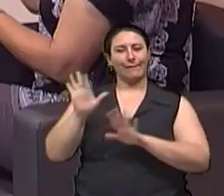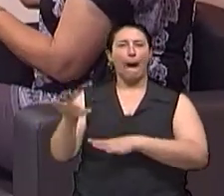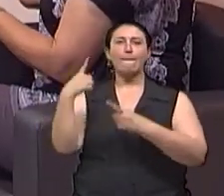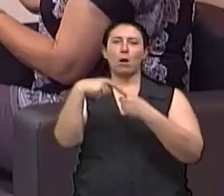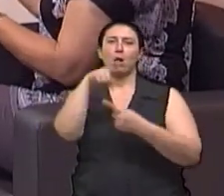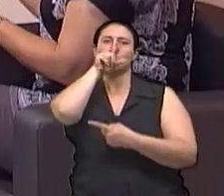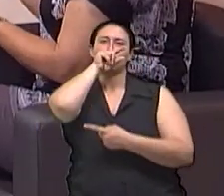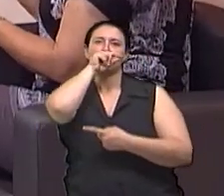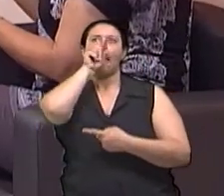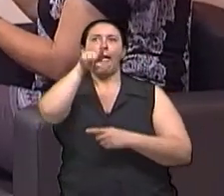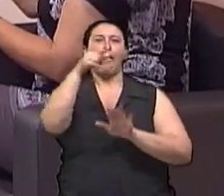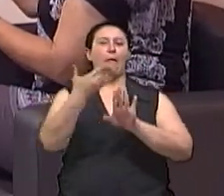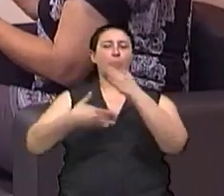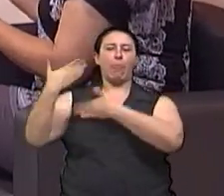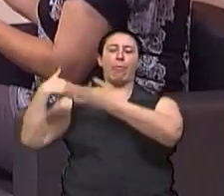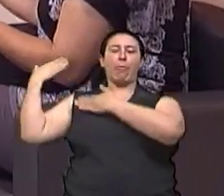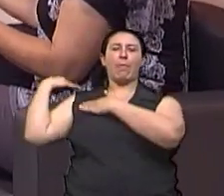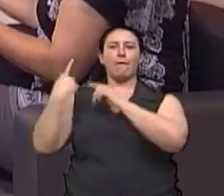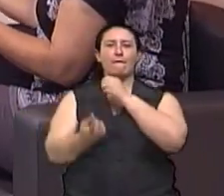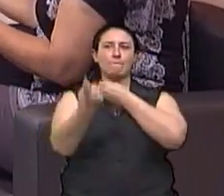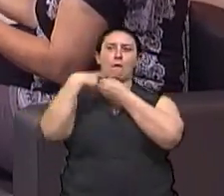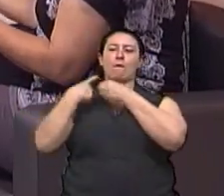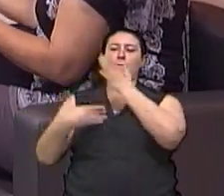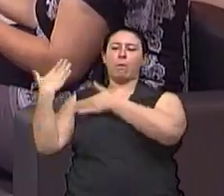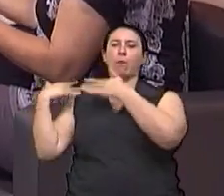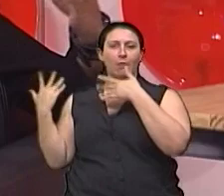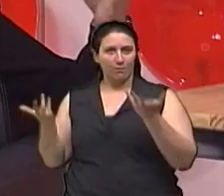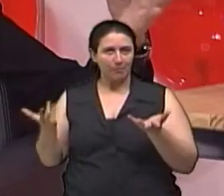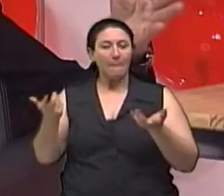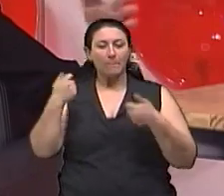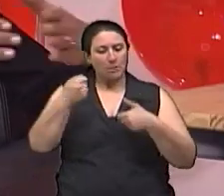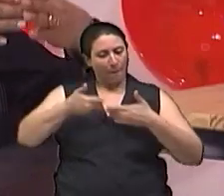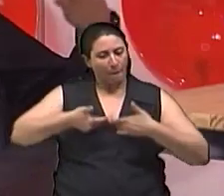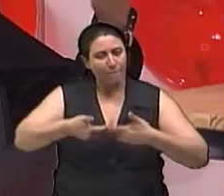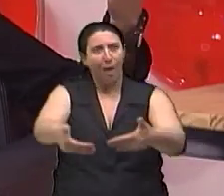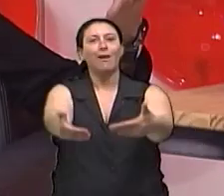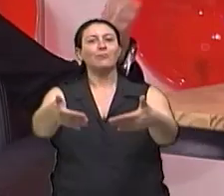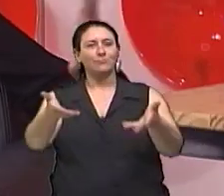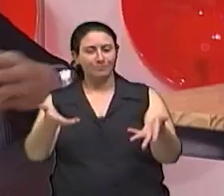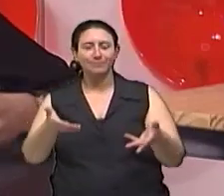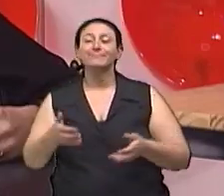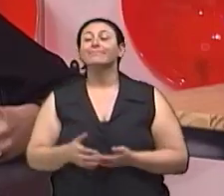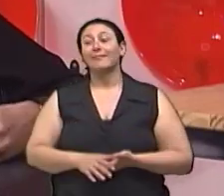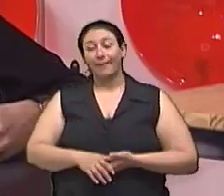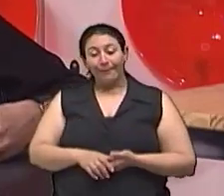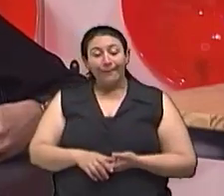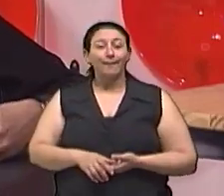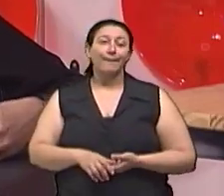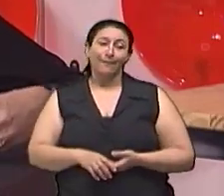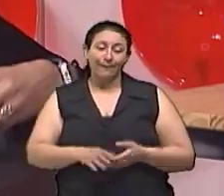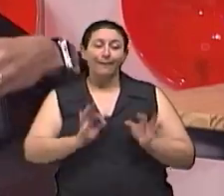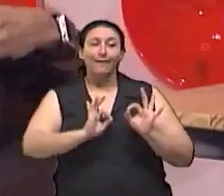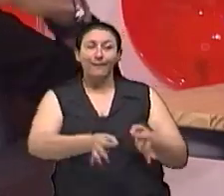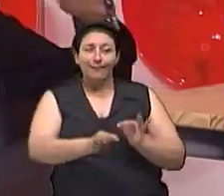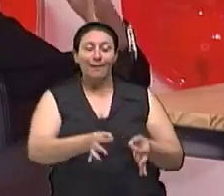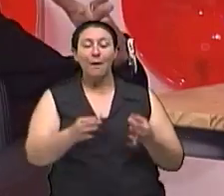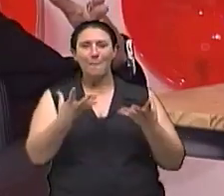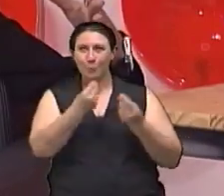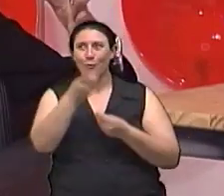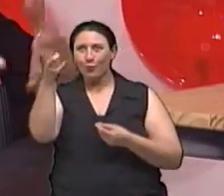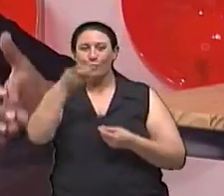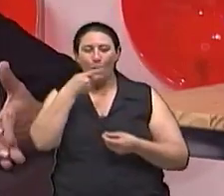vai enchendo a mesa E vai enchendo a mesa E é tantos pratos como você coloca, Isabel, né?